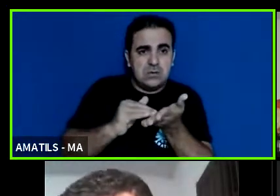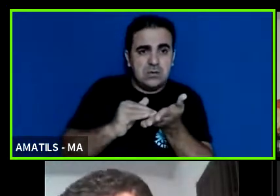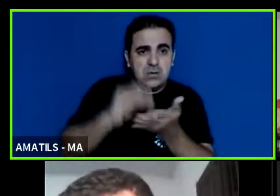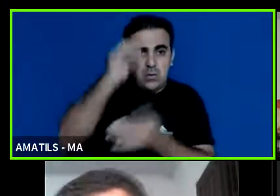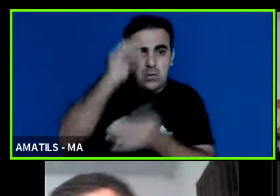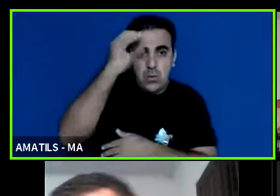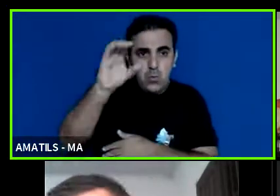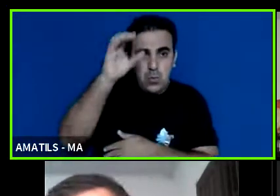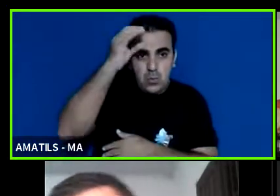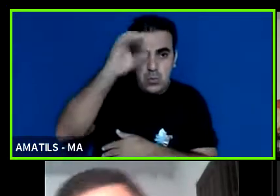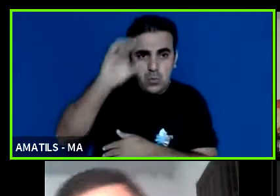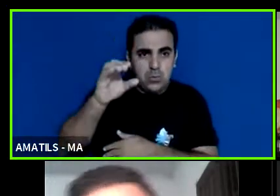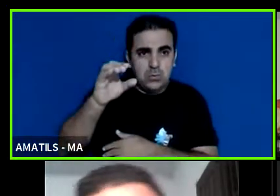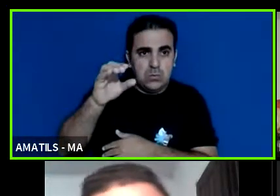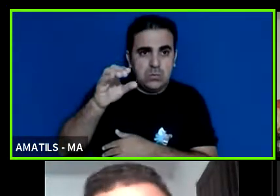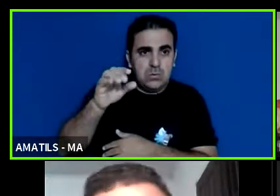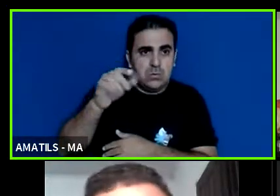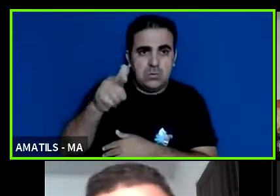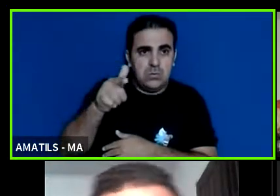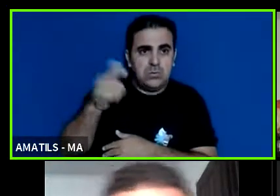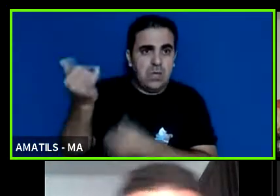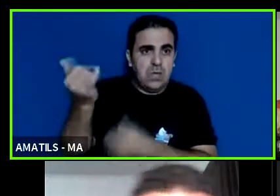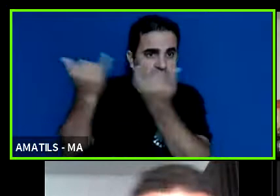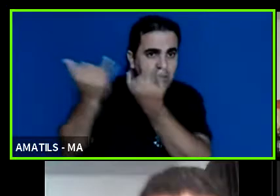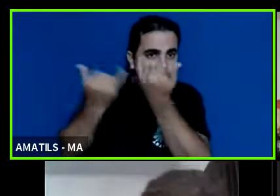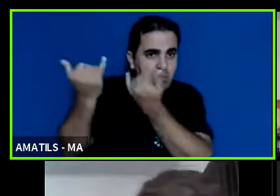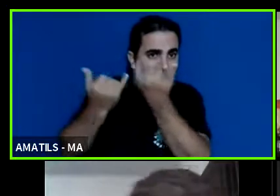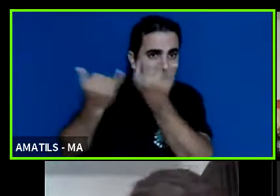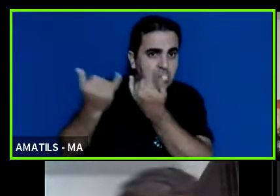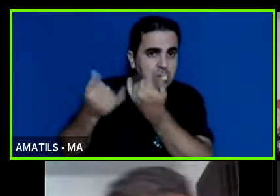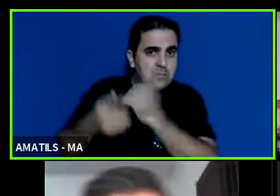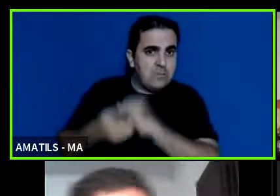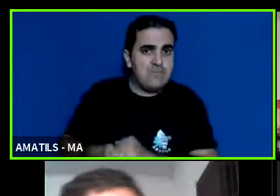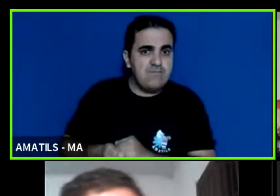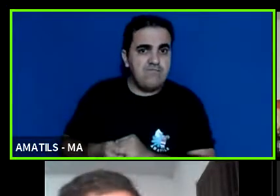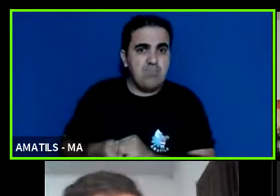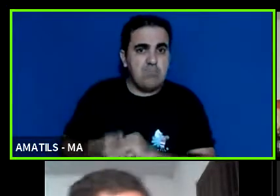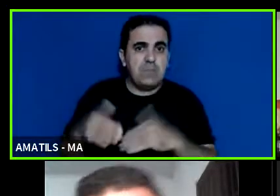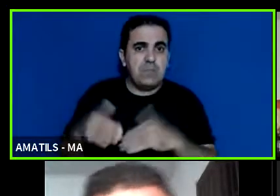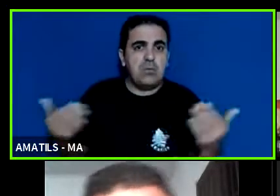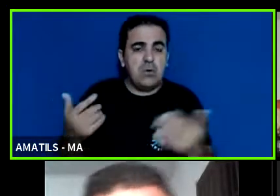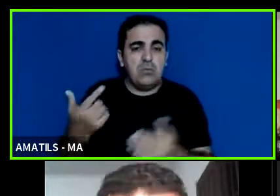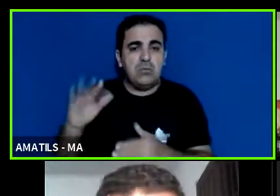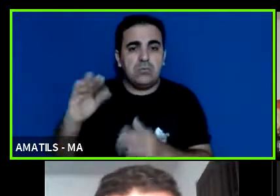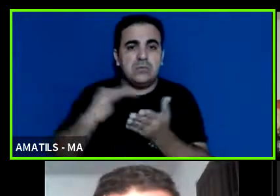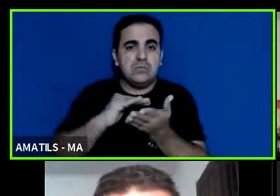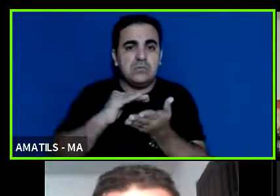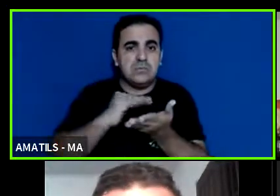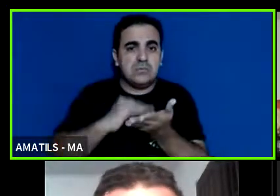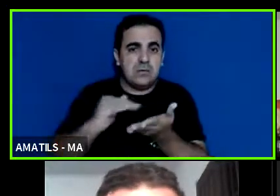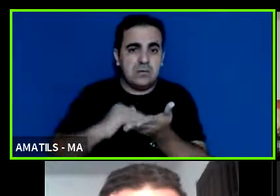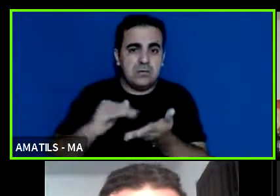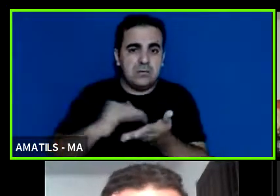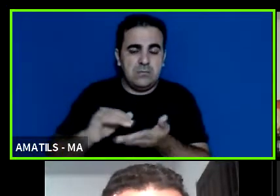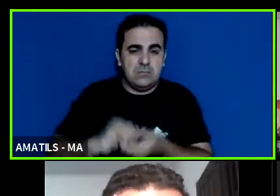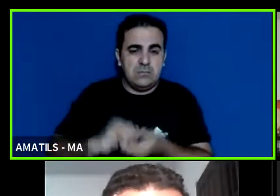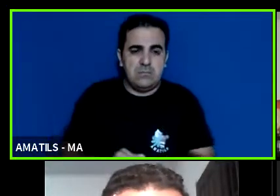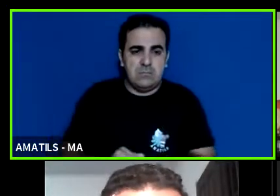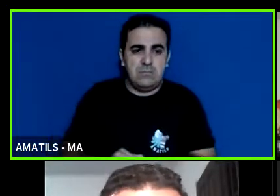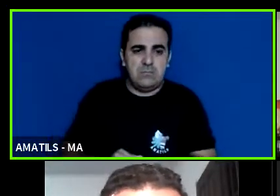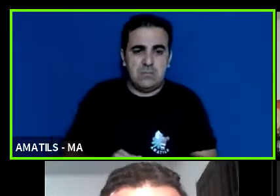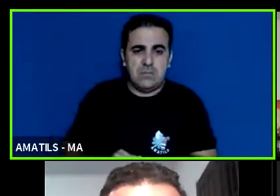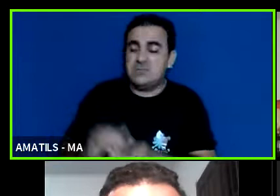cidade eles não ter essa informação a gente pode procurar qual outra secretaria ou tem um site é